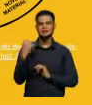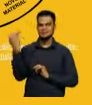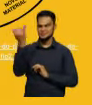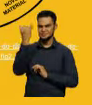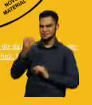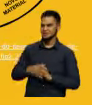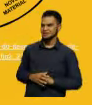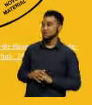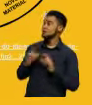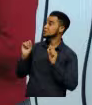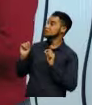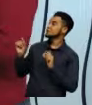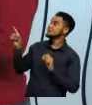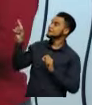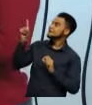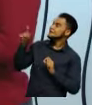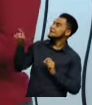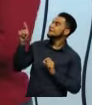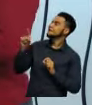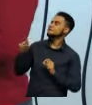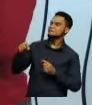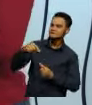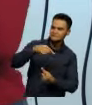linguagem aqui da espiral?